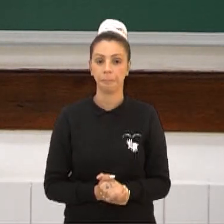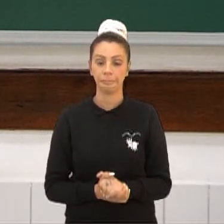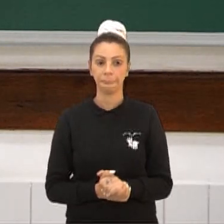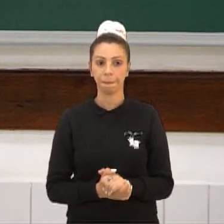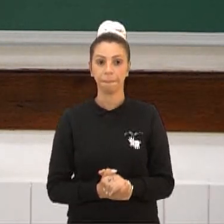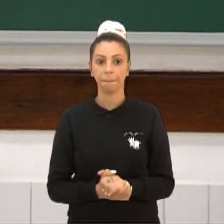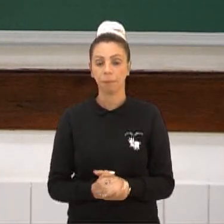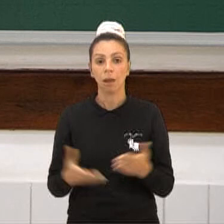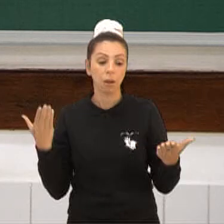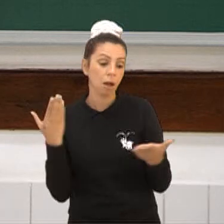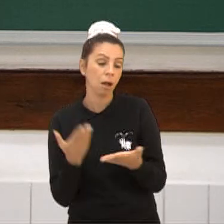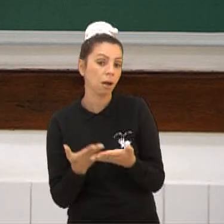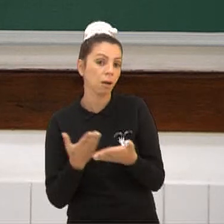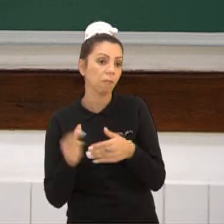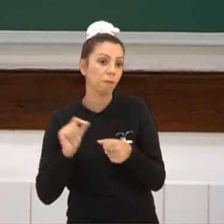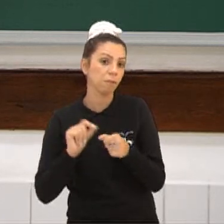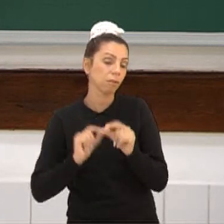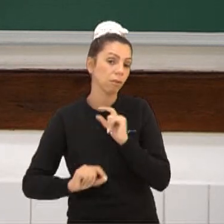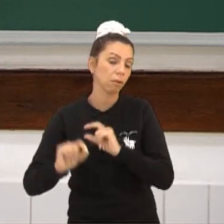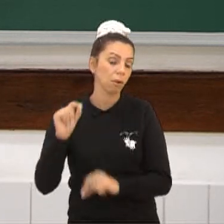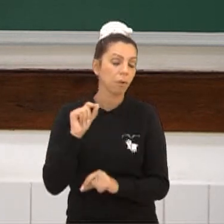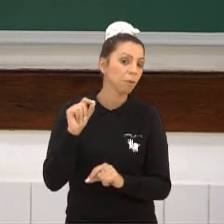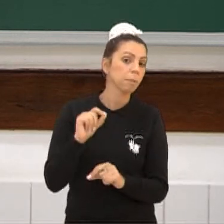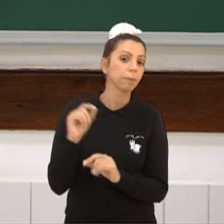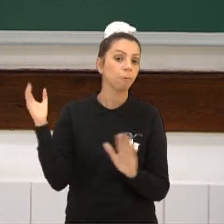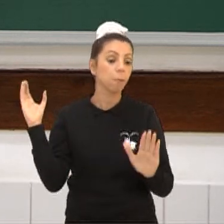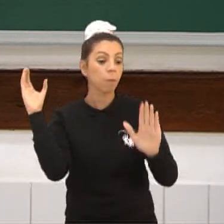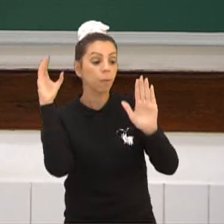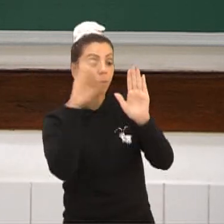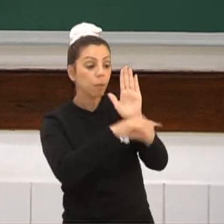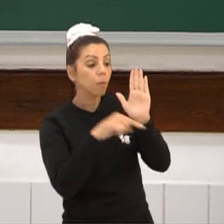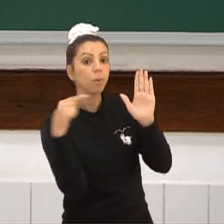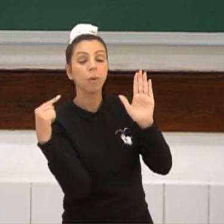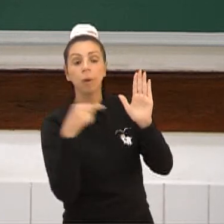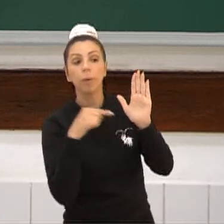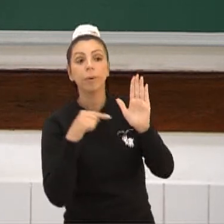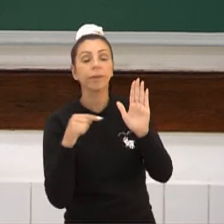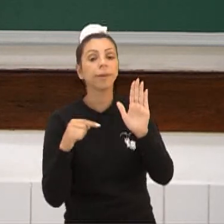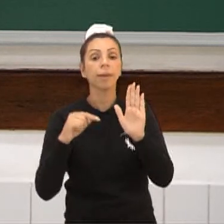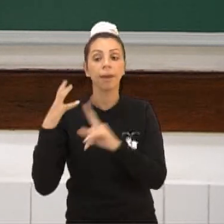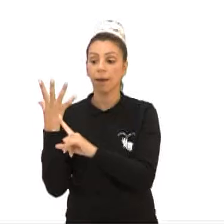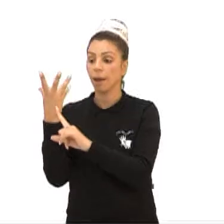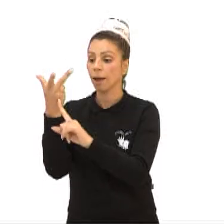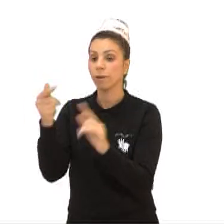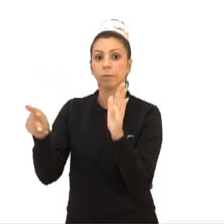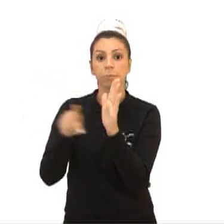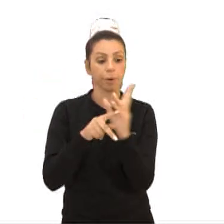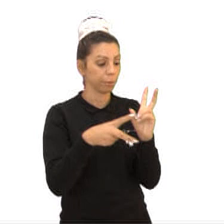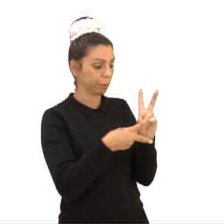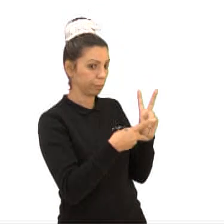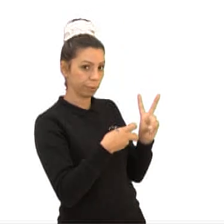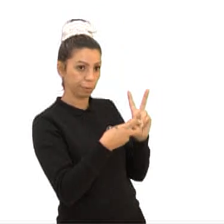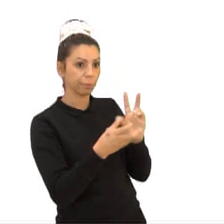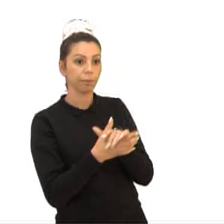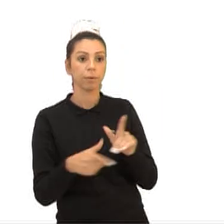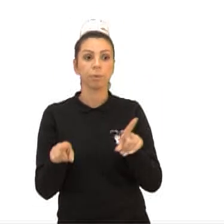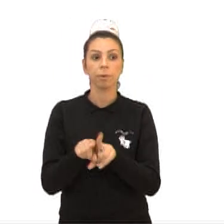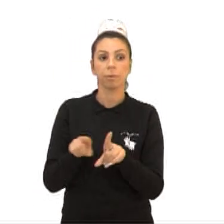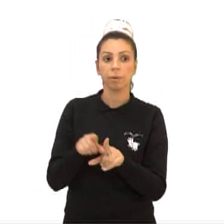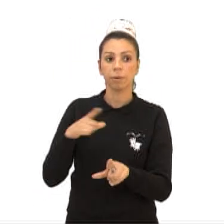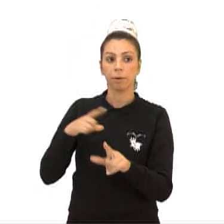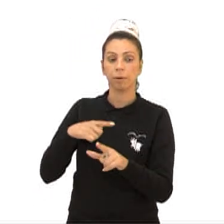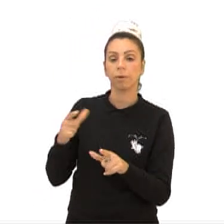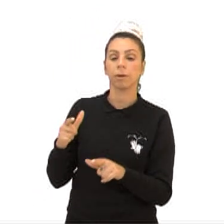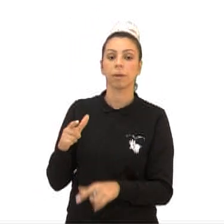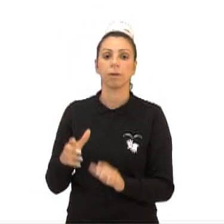Nessa aula que a gente vai fazer, nós vamos fazer uma definição sobre o que é a arte indígena. Nós vamos ver seus aspectos plásticos,